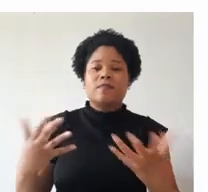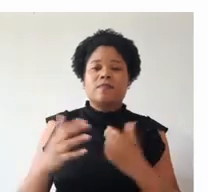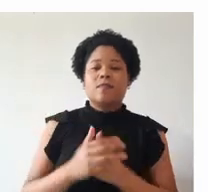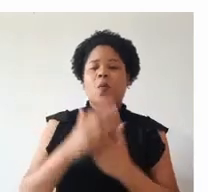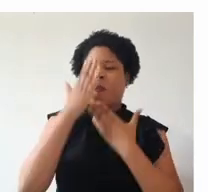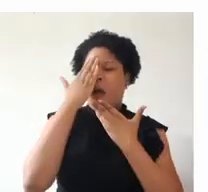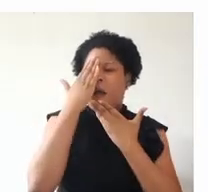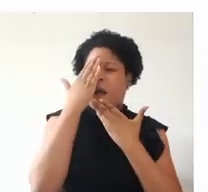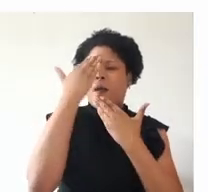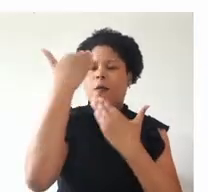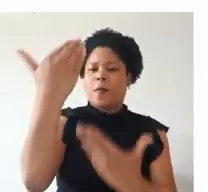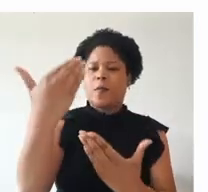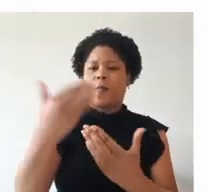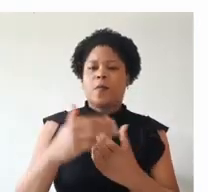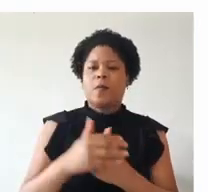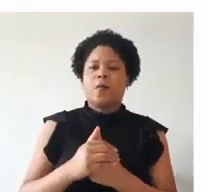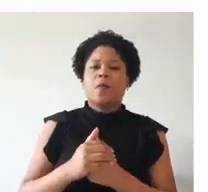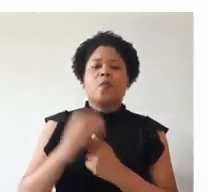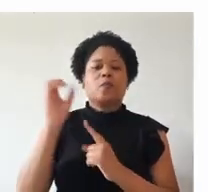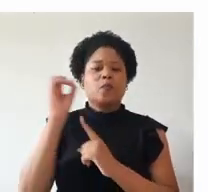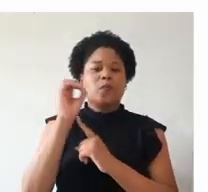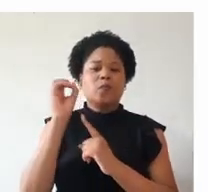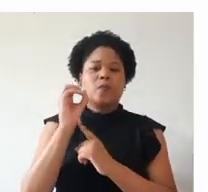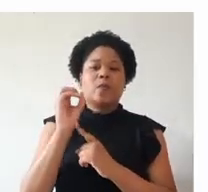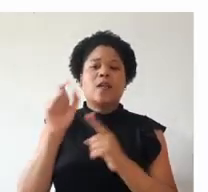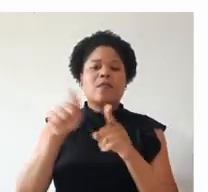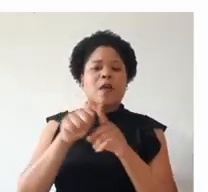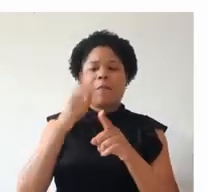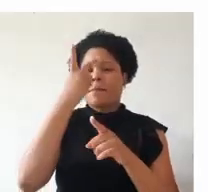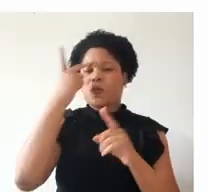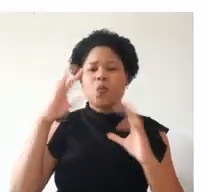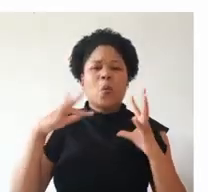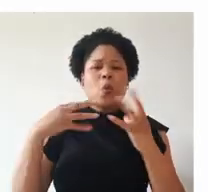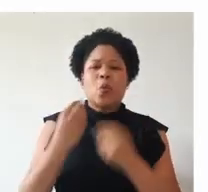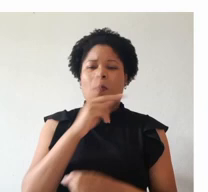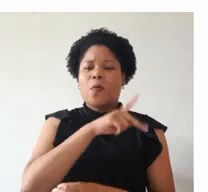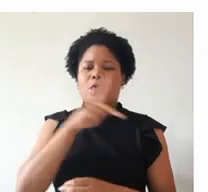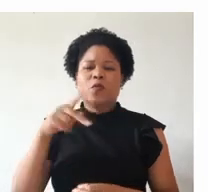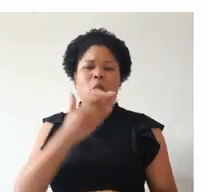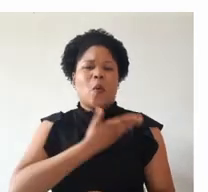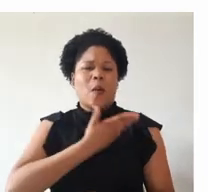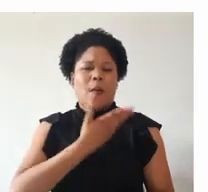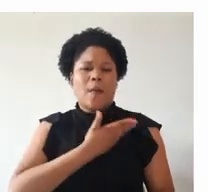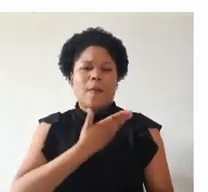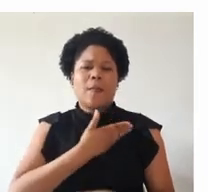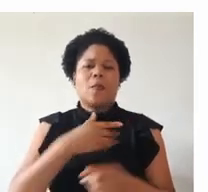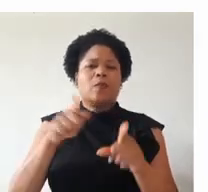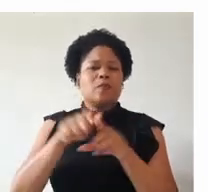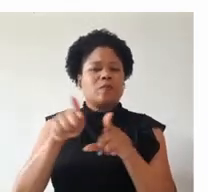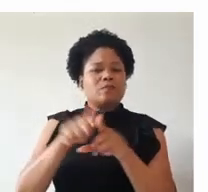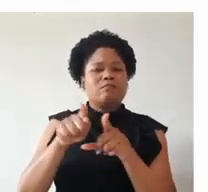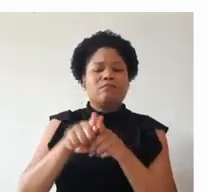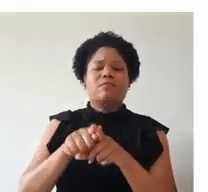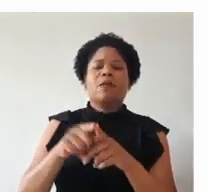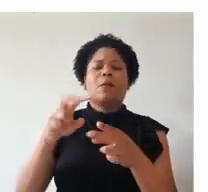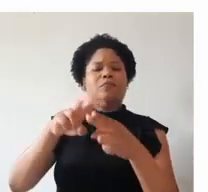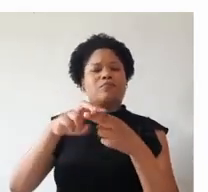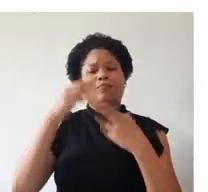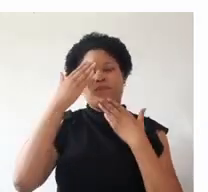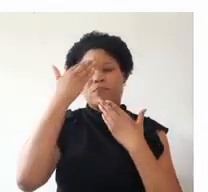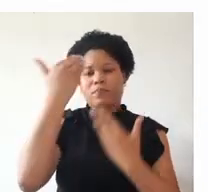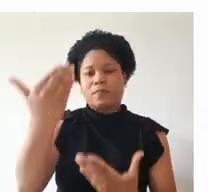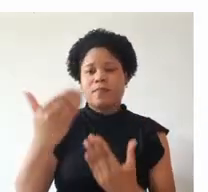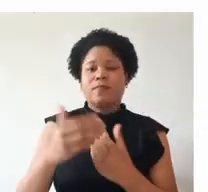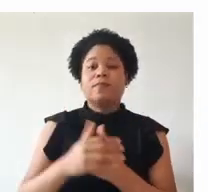Então, agradeço muito o IEF, os envolvidos, os professores, meus amigos que tive aí por isso.